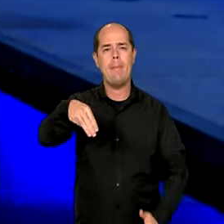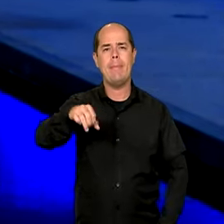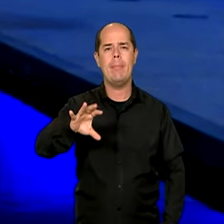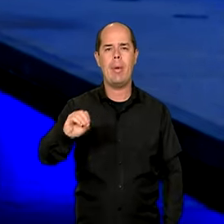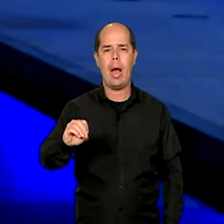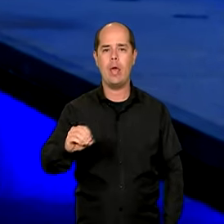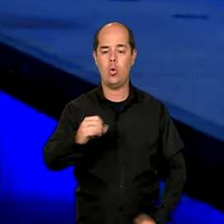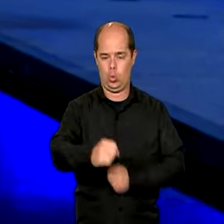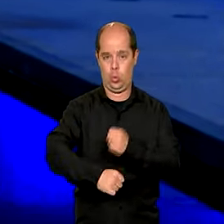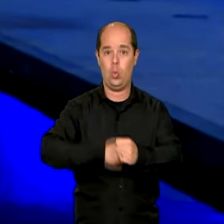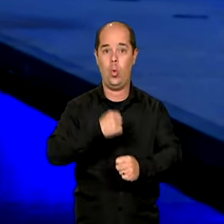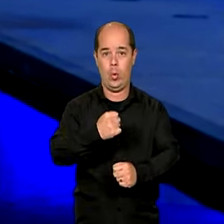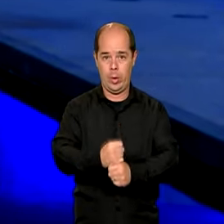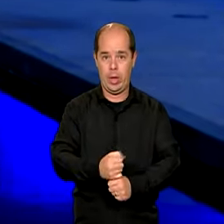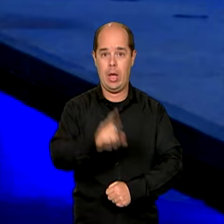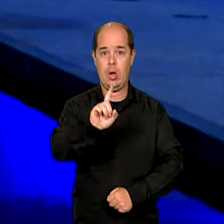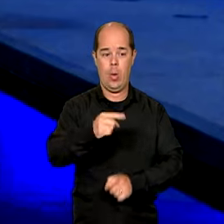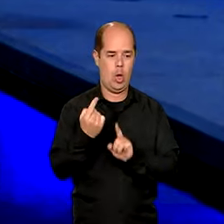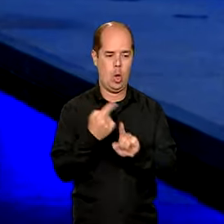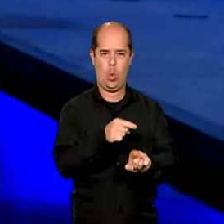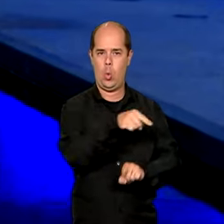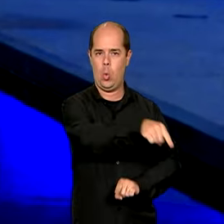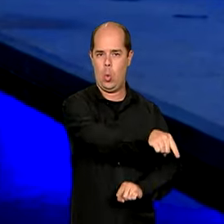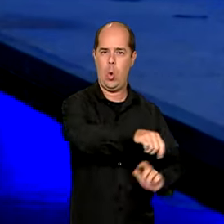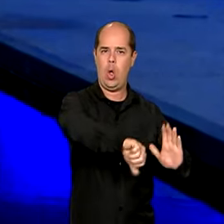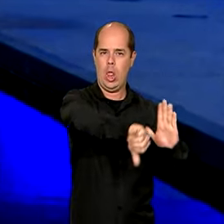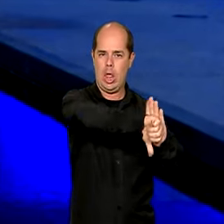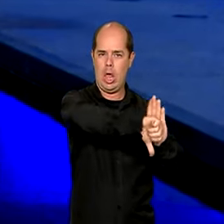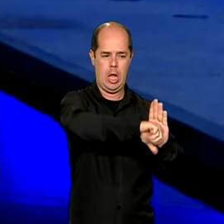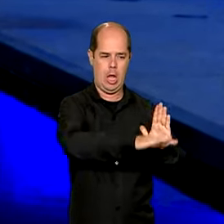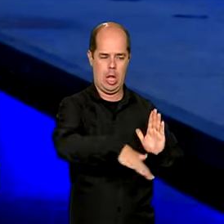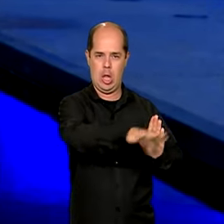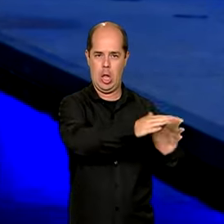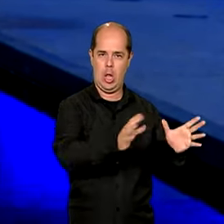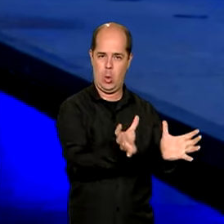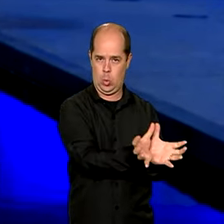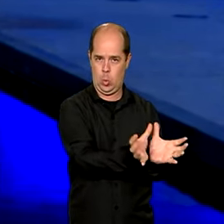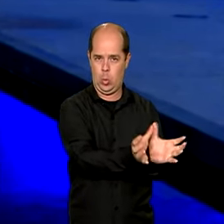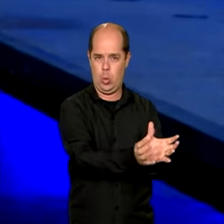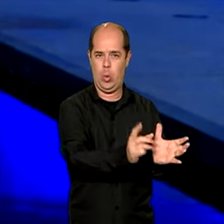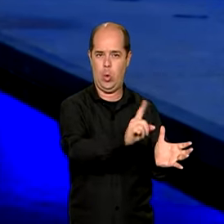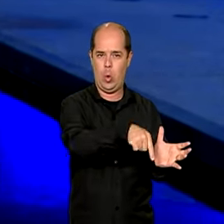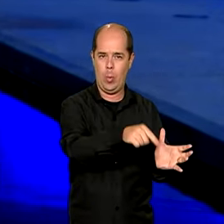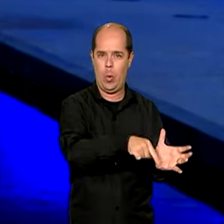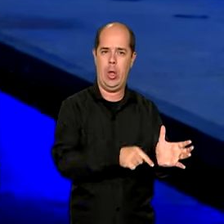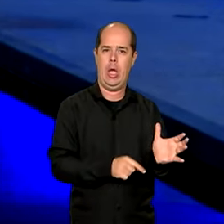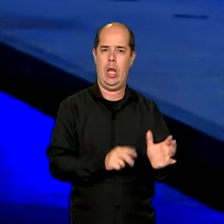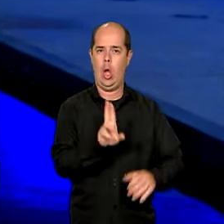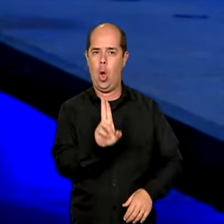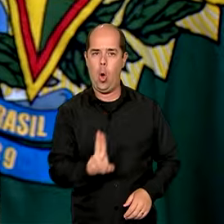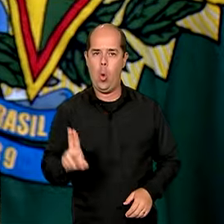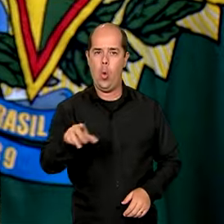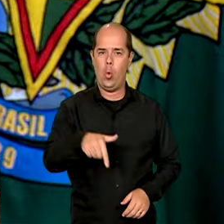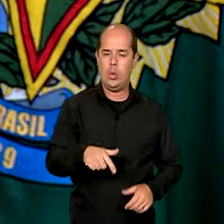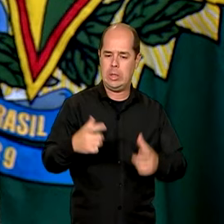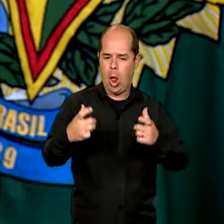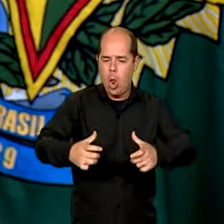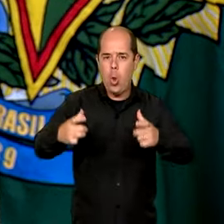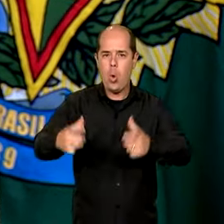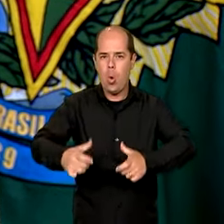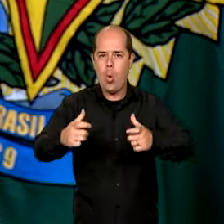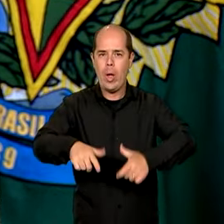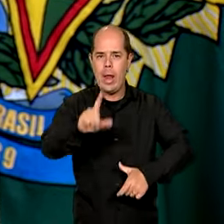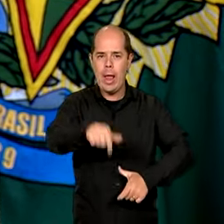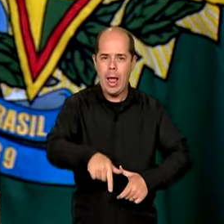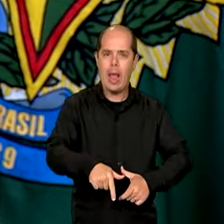que o objetivo é combater o crime organizado que usa esses locais para o tráfico de armas e drogas. Chegou